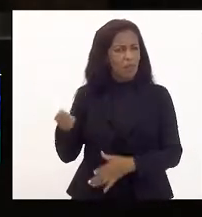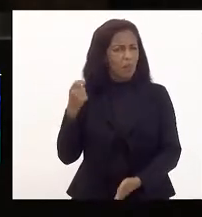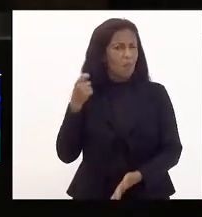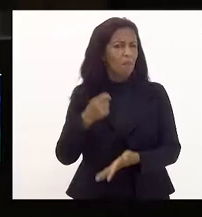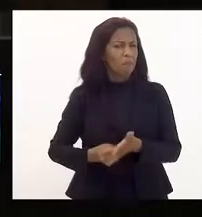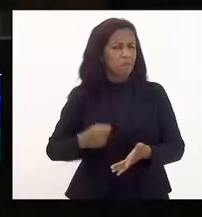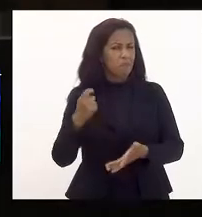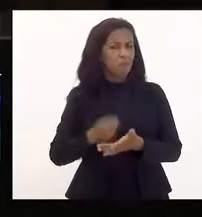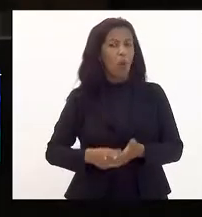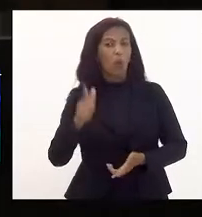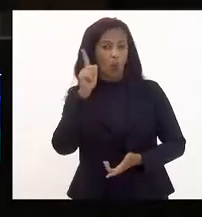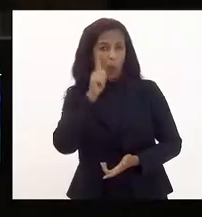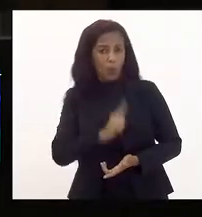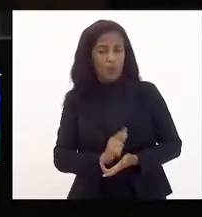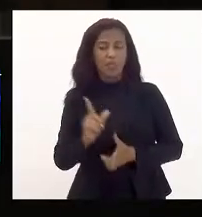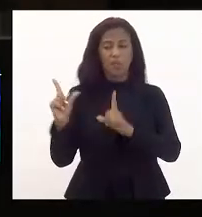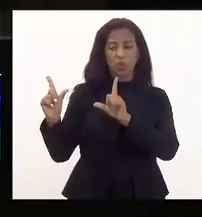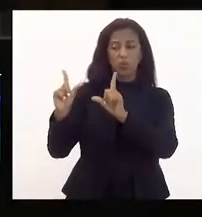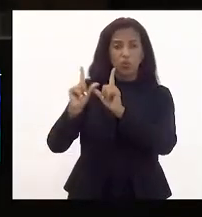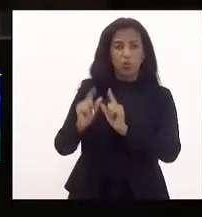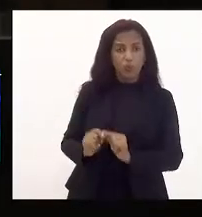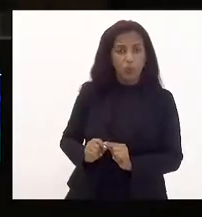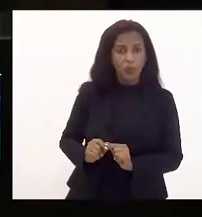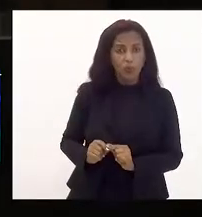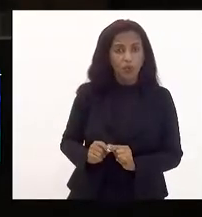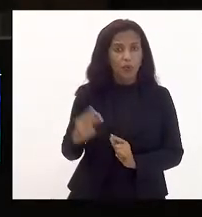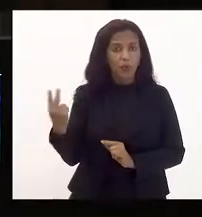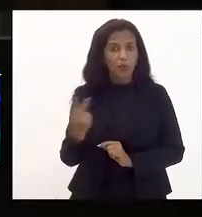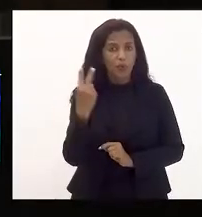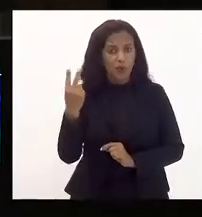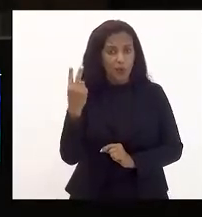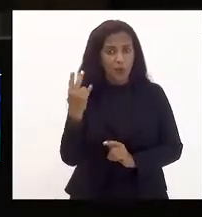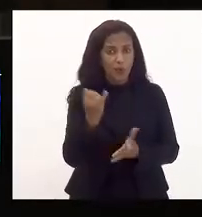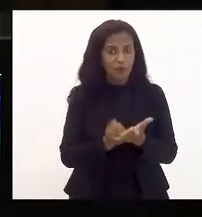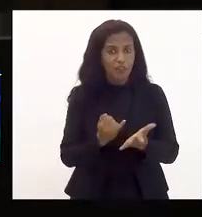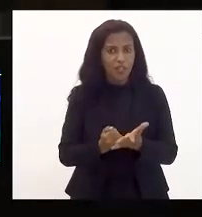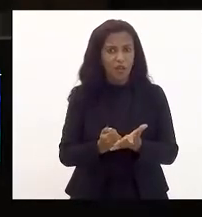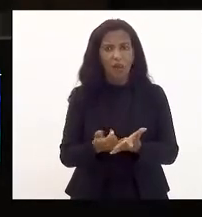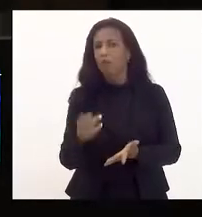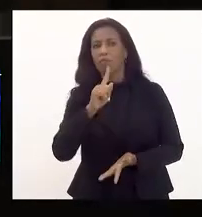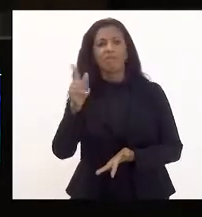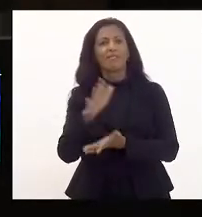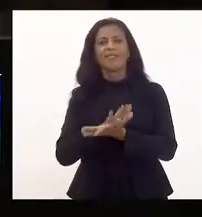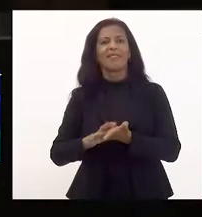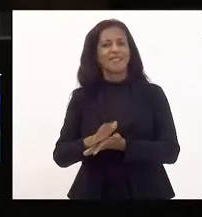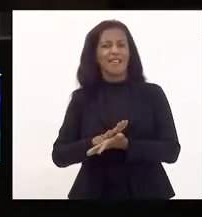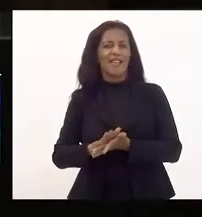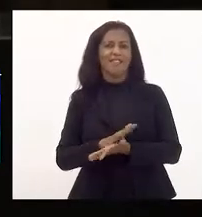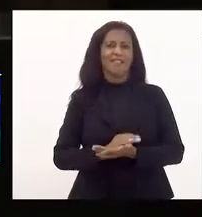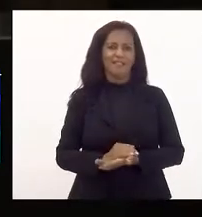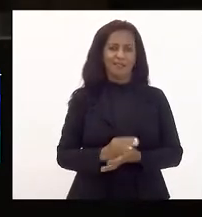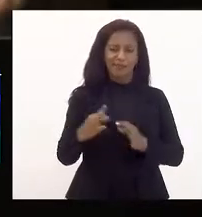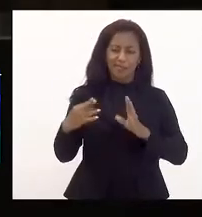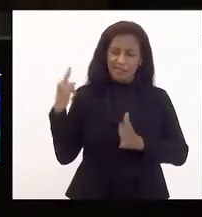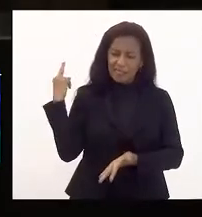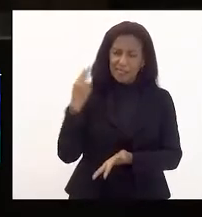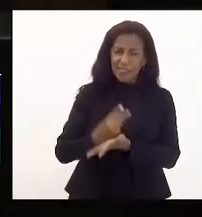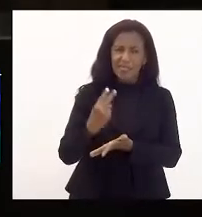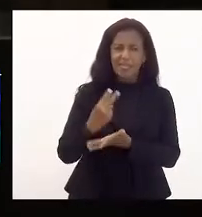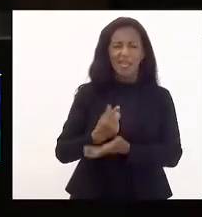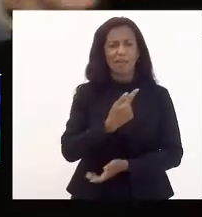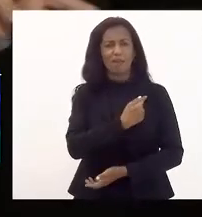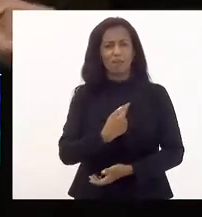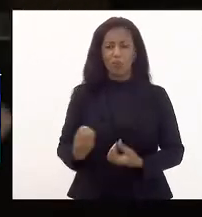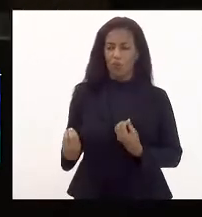conseguiu. Reduziu lá na ponta? Com incentivo fiscal? Nada. Então, todas as vezes que o governo dá